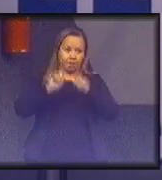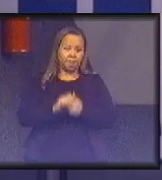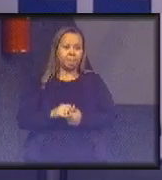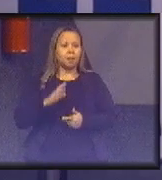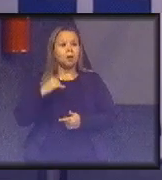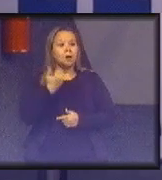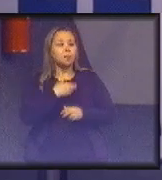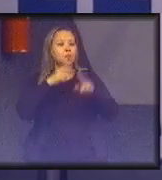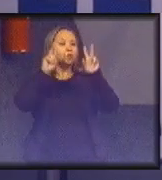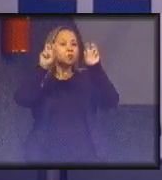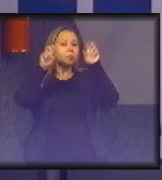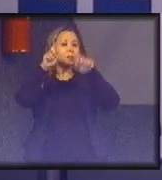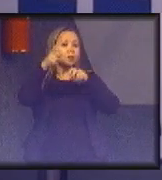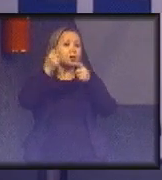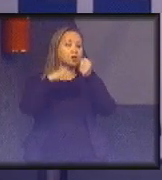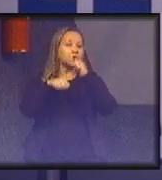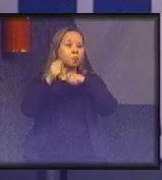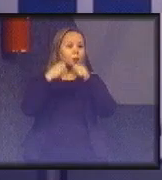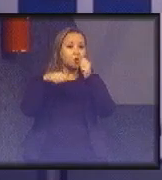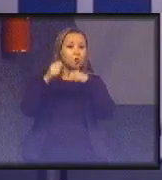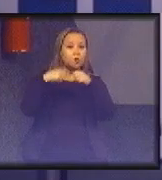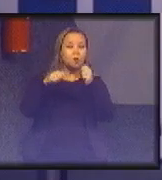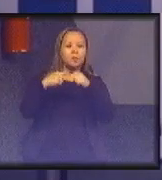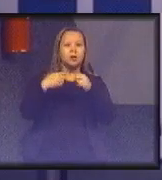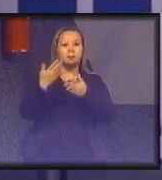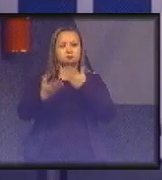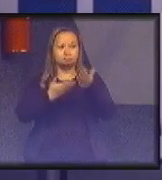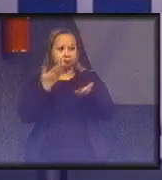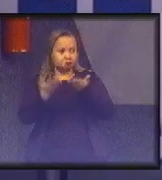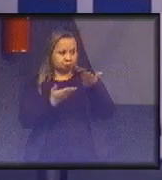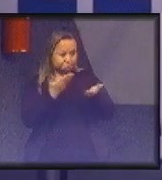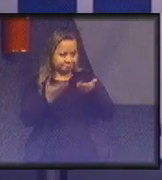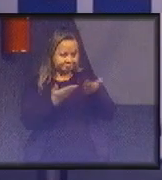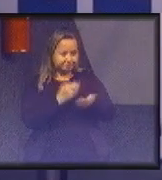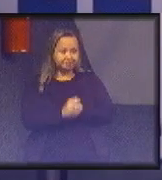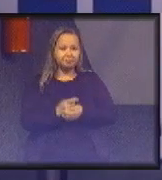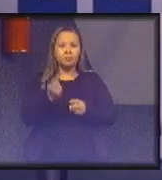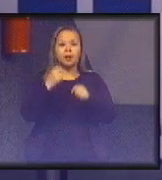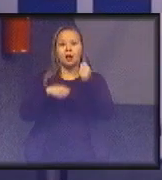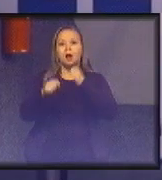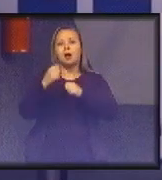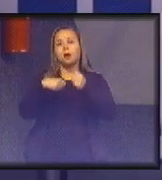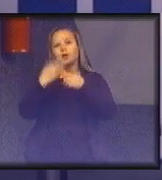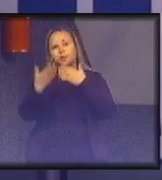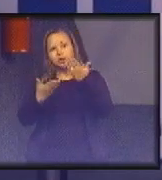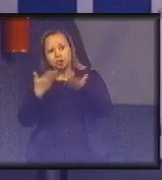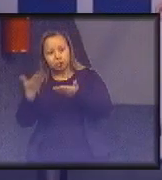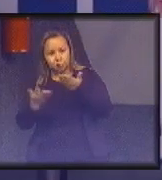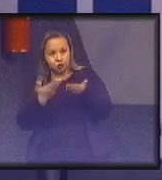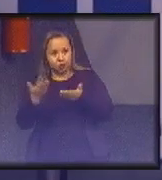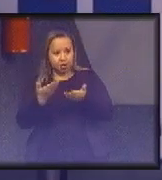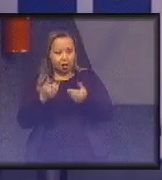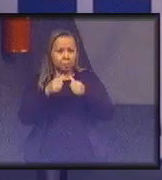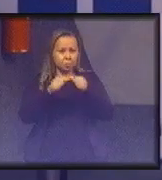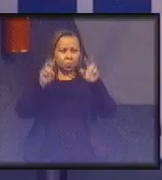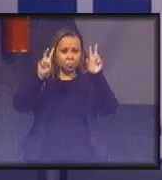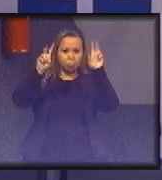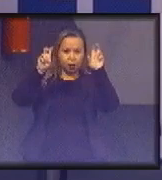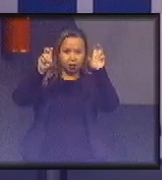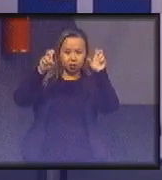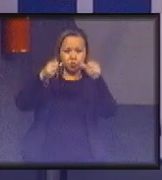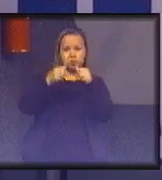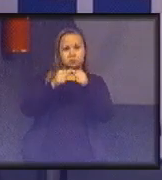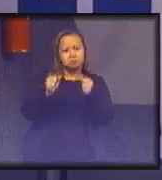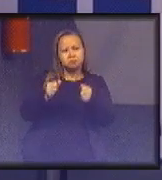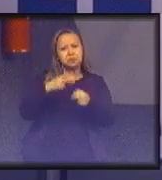nosso tema é Economia Circular. Economia Circular é um assunto que está muito em